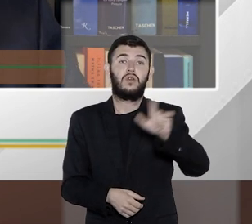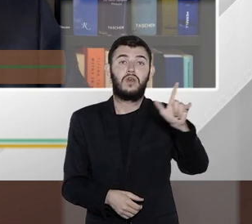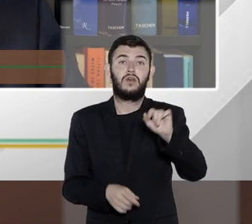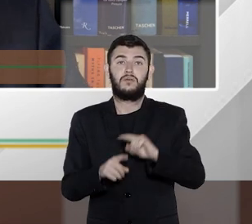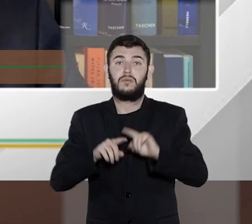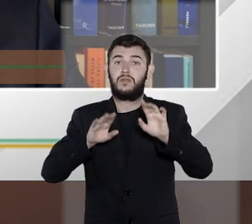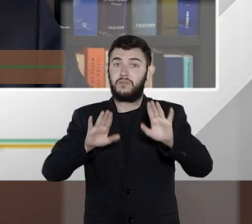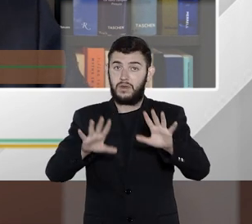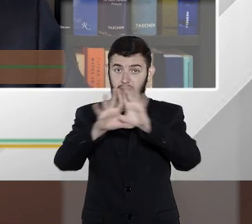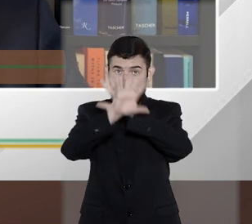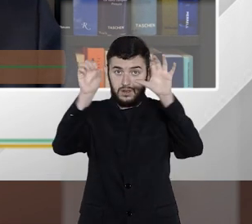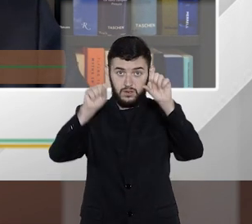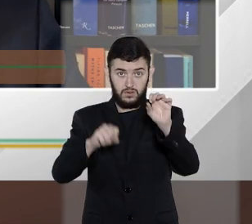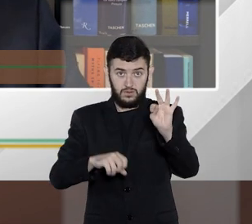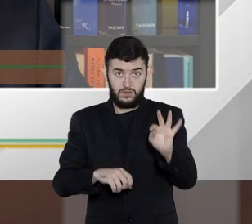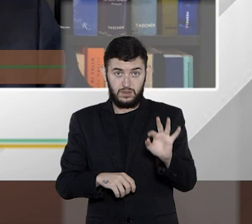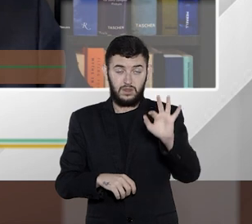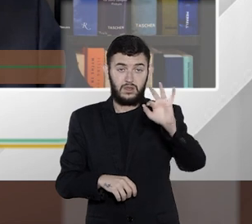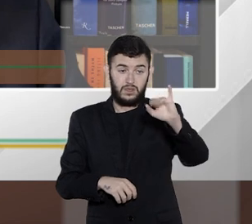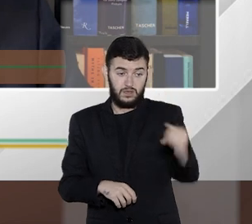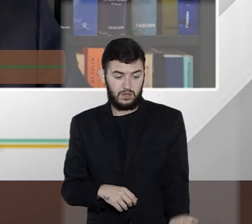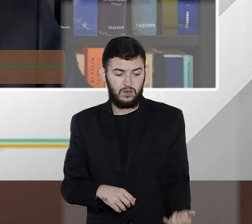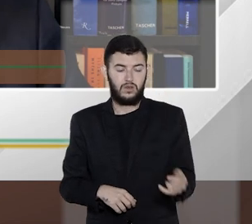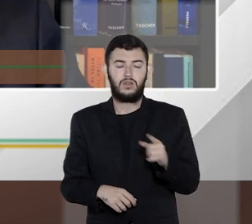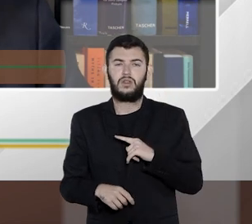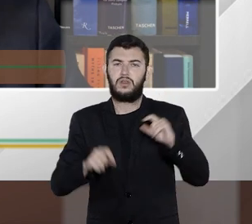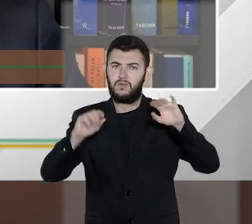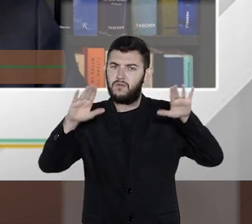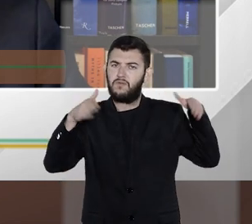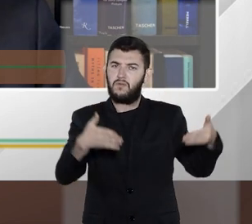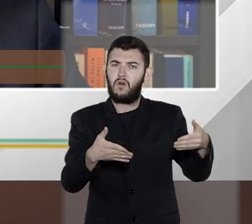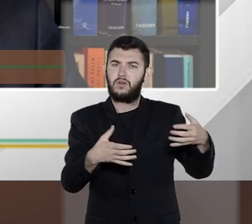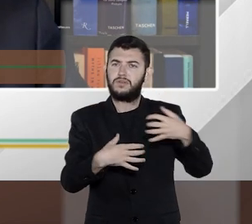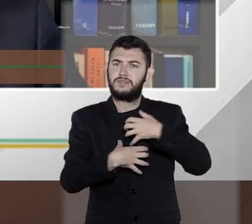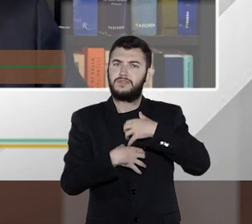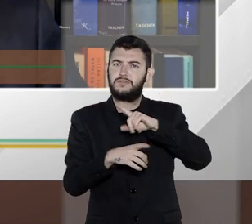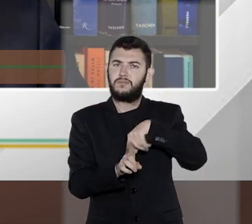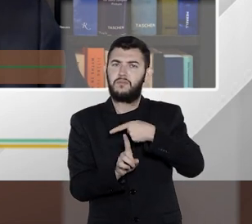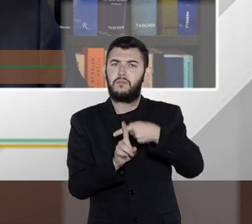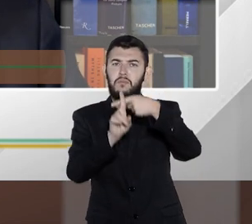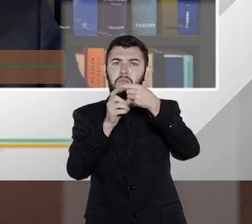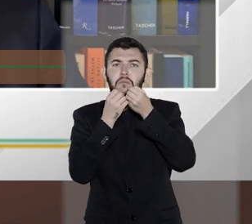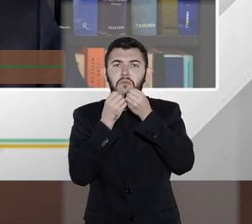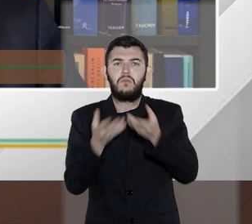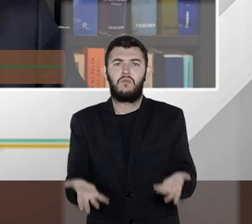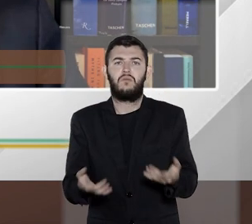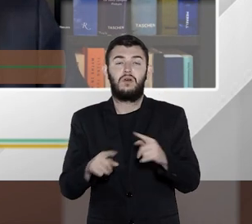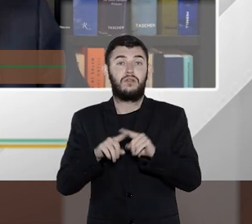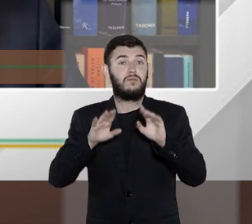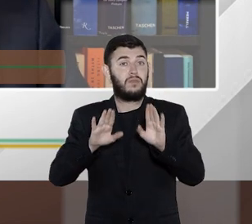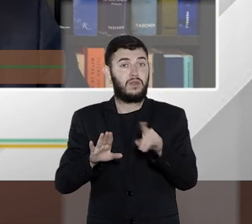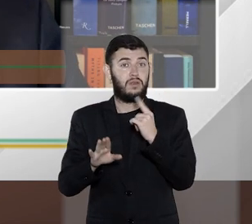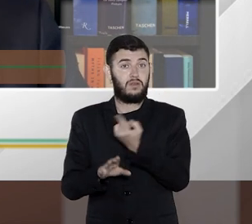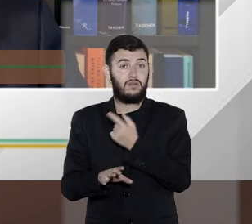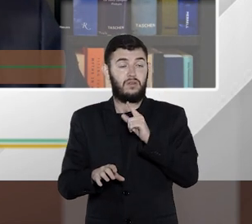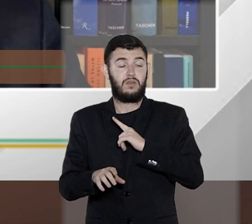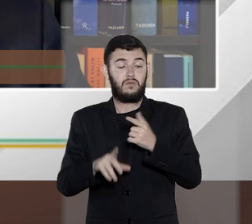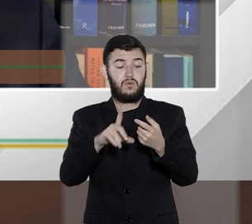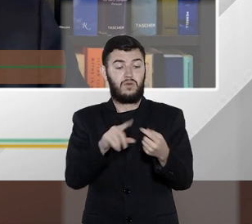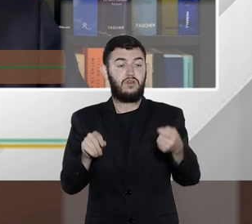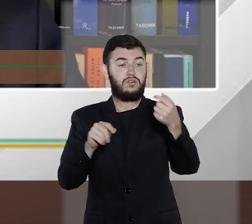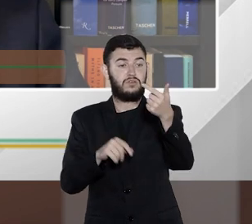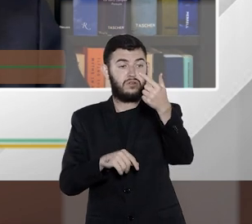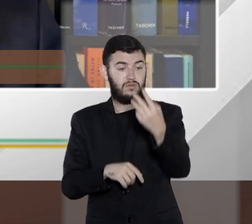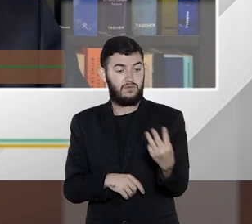realmente tem direcionado positivamente e nesse caso concreto se a gente fala da utilização do artigo 23,